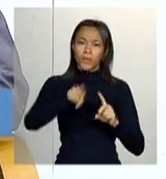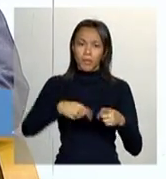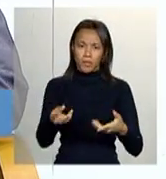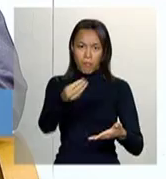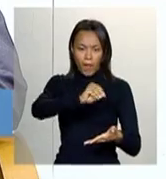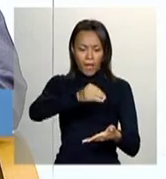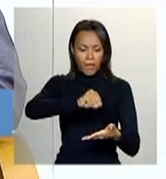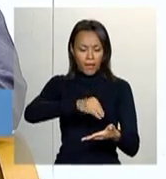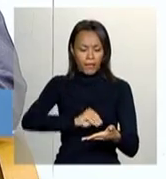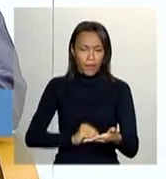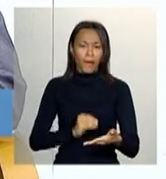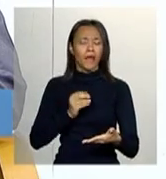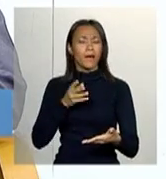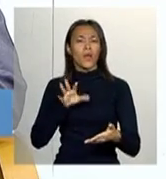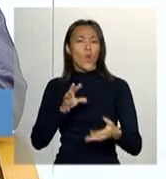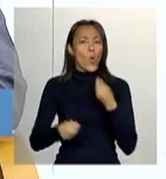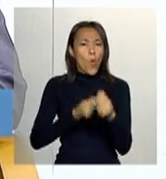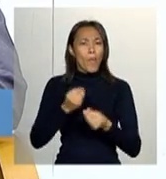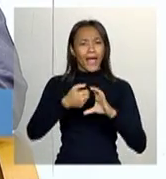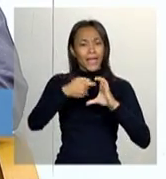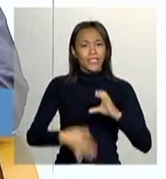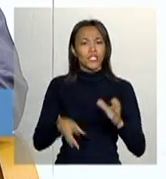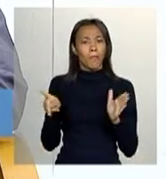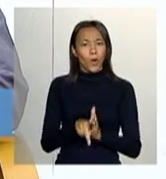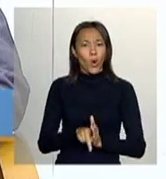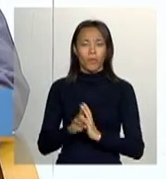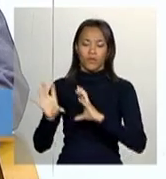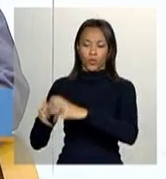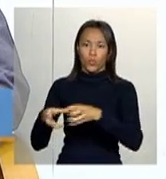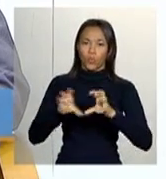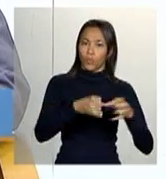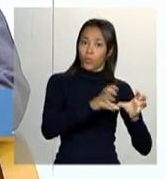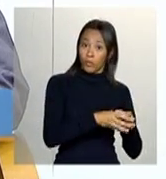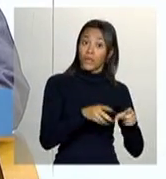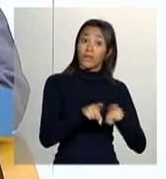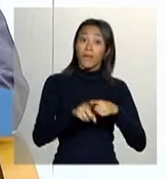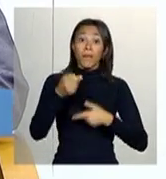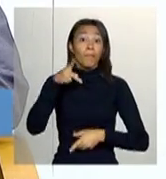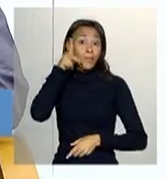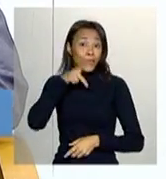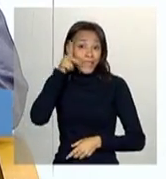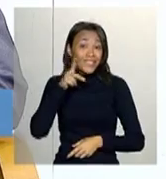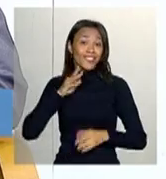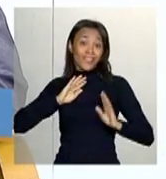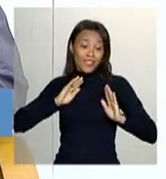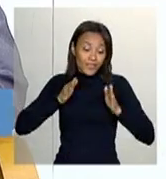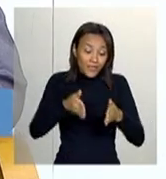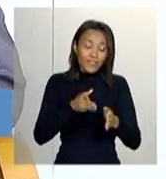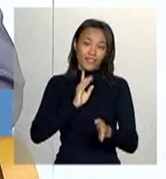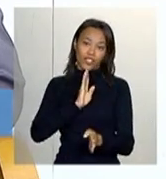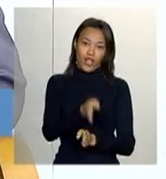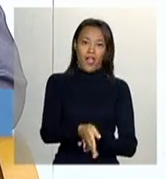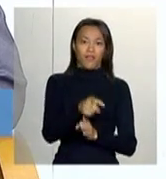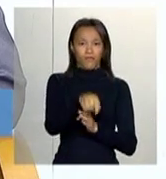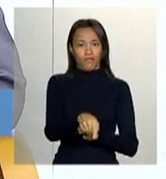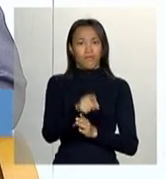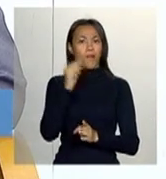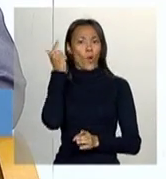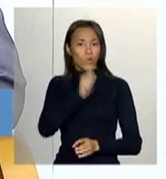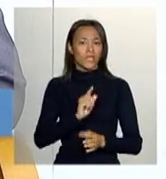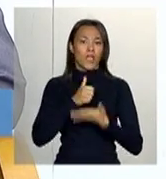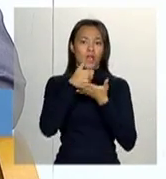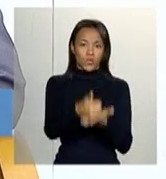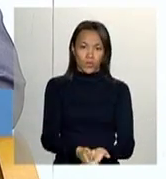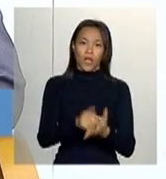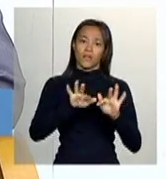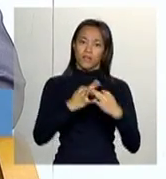exatos dessa população, de forma, então, a ter políticas mais adequadas, mais aderentes à realidade de cada uma